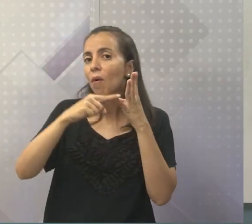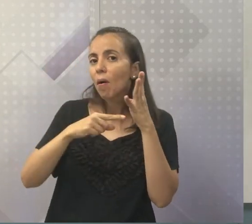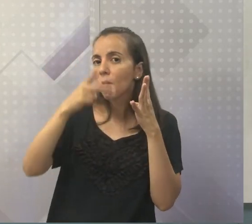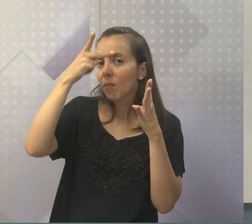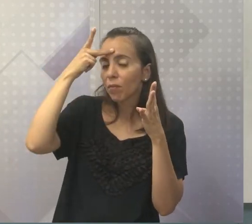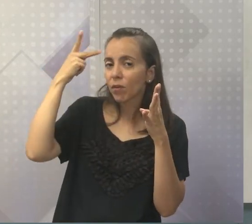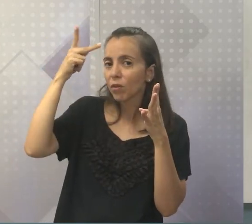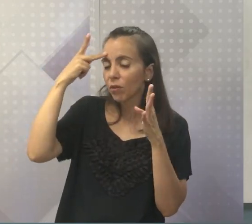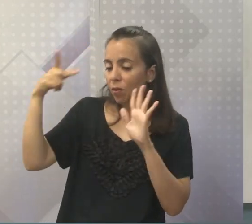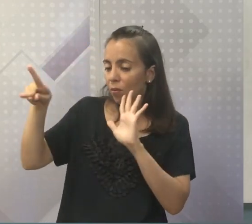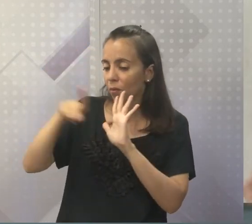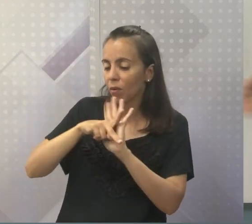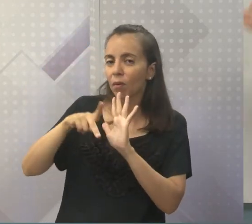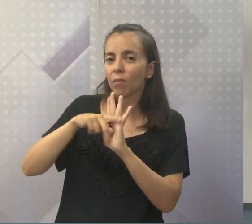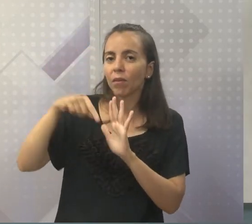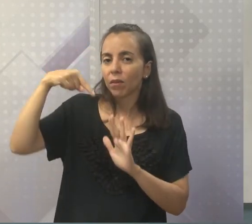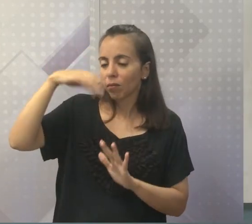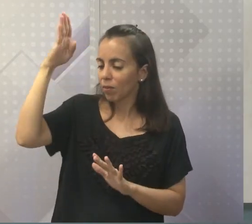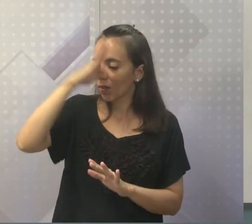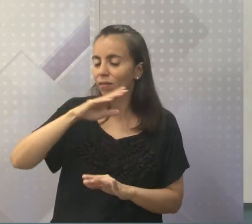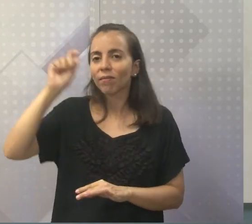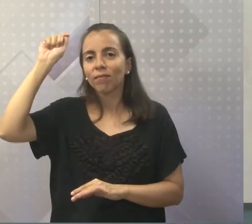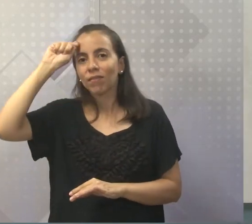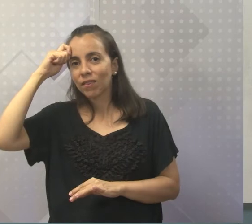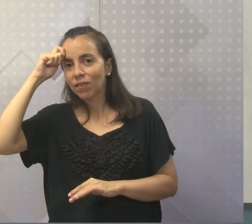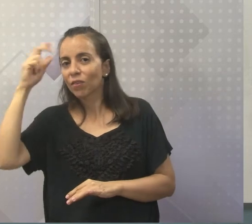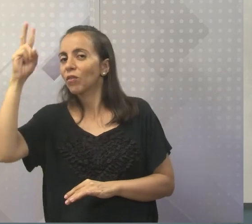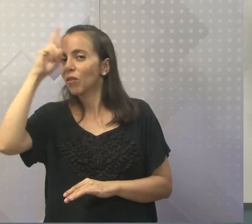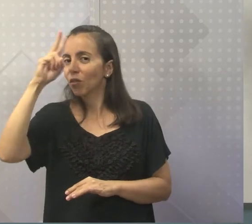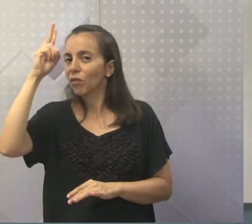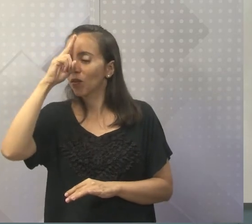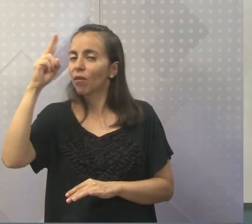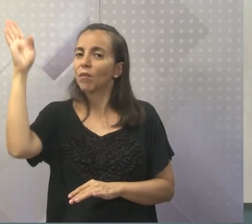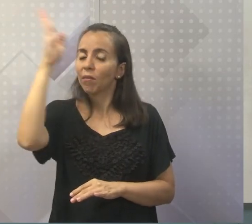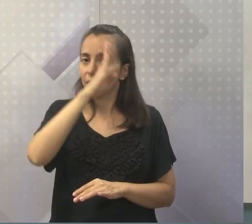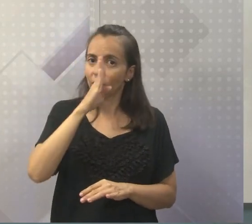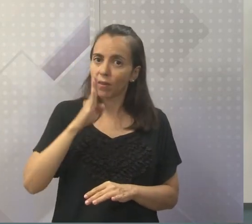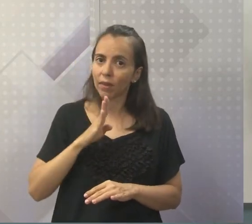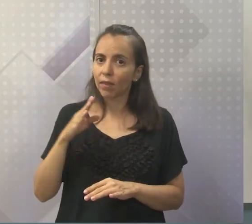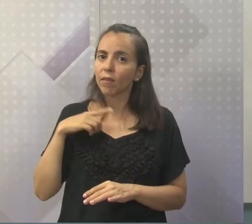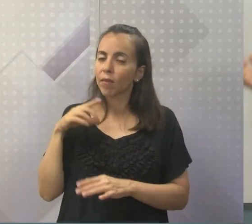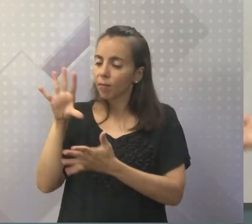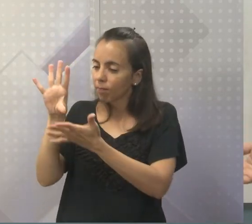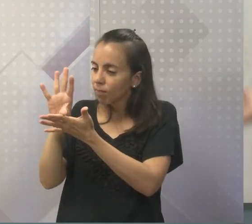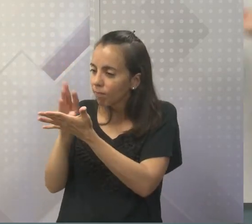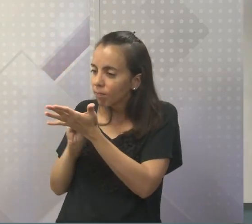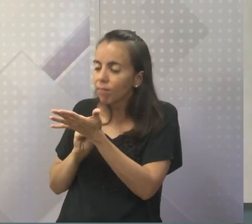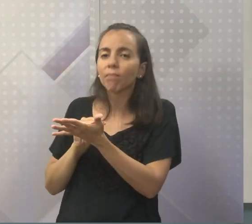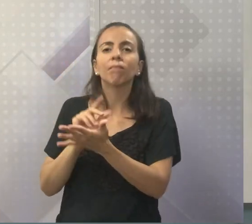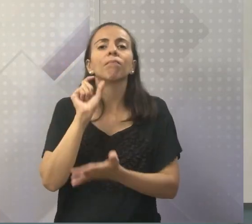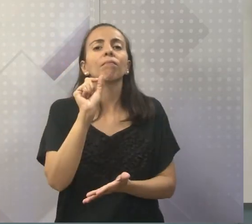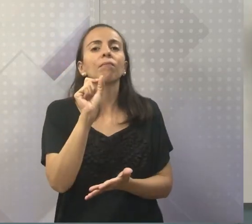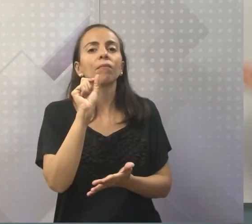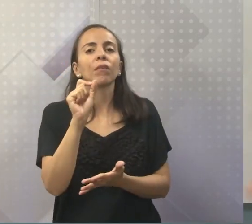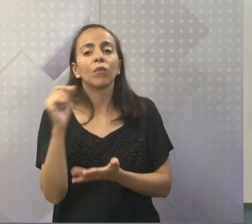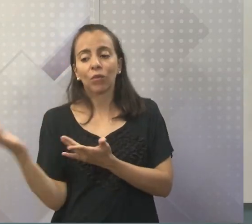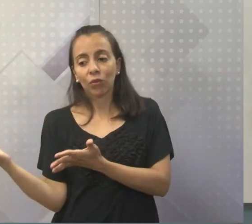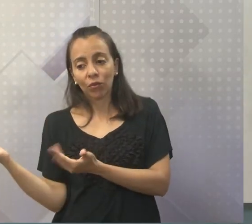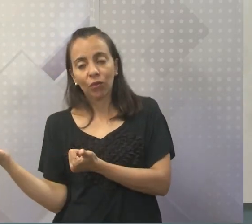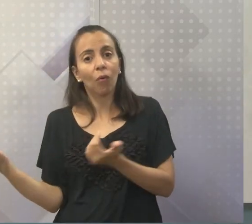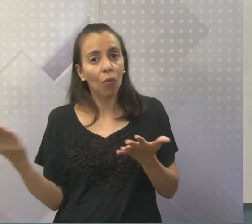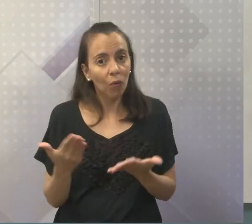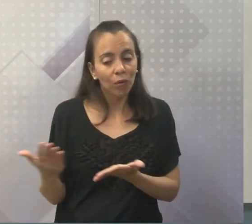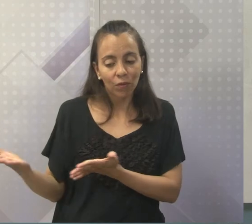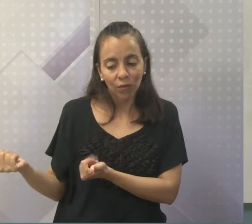personagens negros da história brasileira, que servem de exemplo para quem, pessoal? Para os jovens